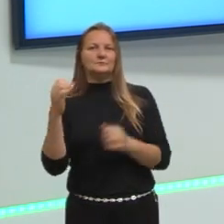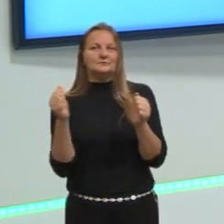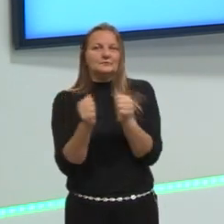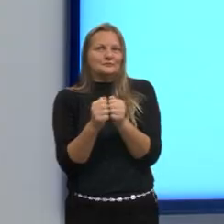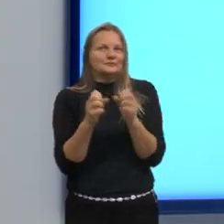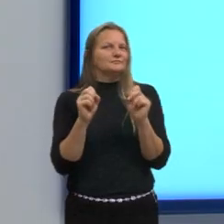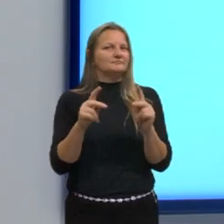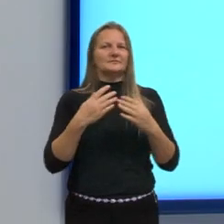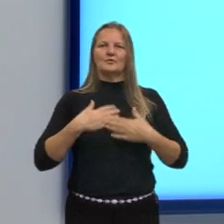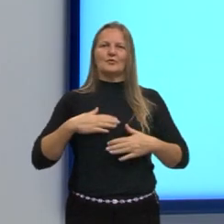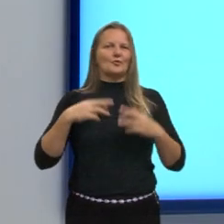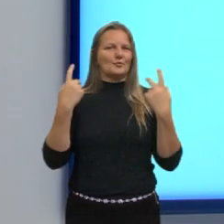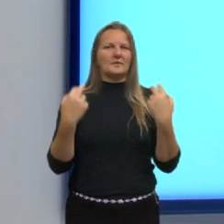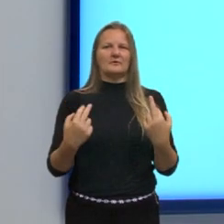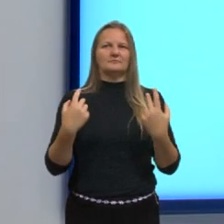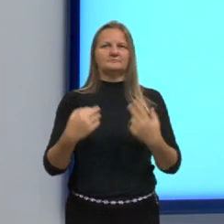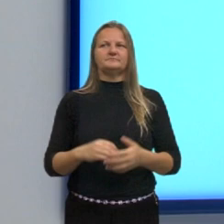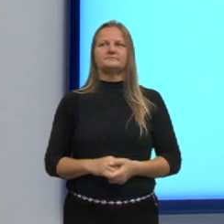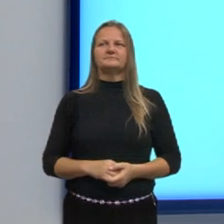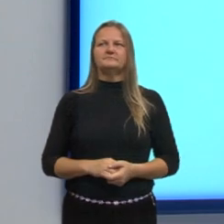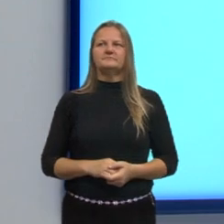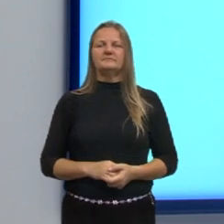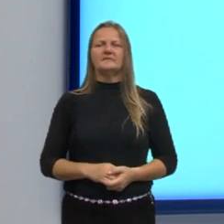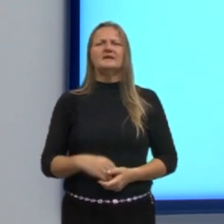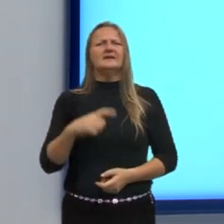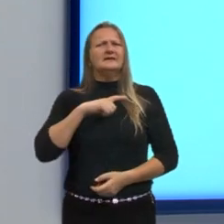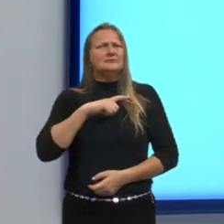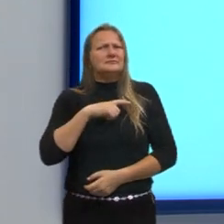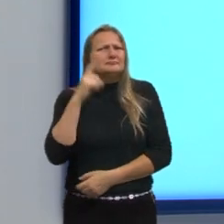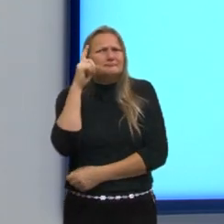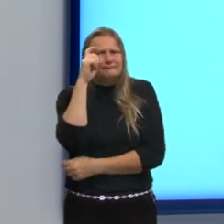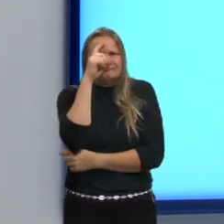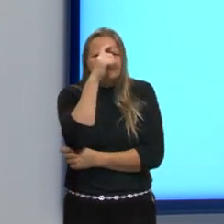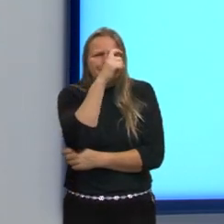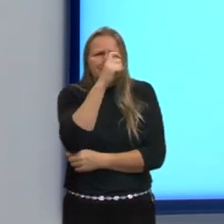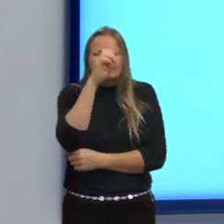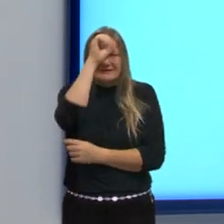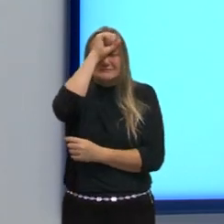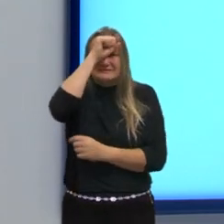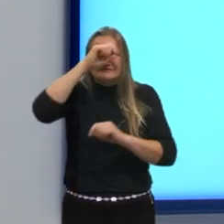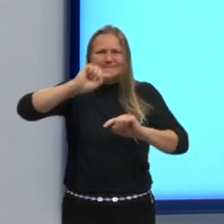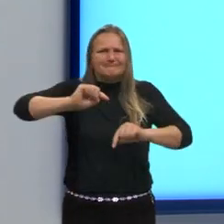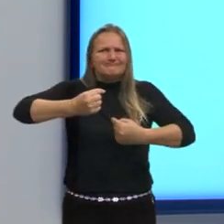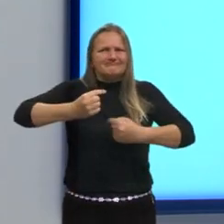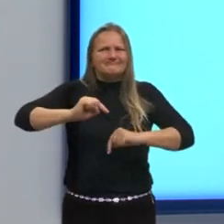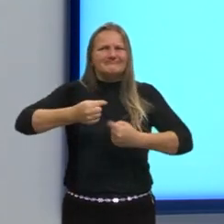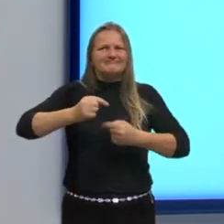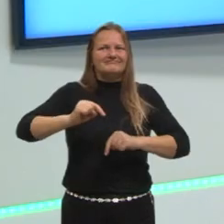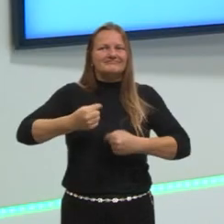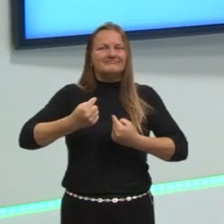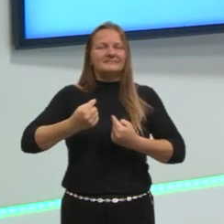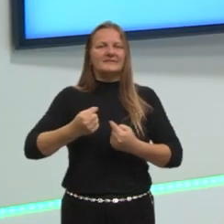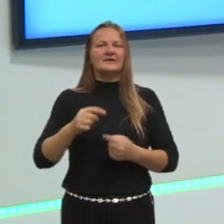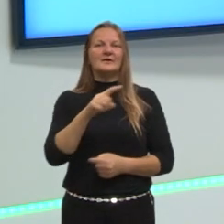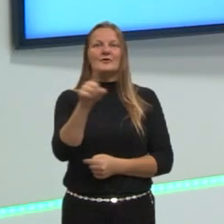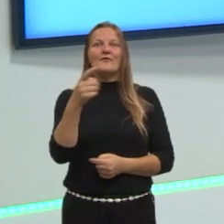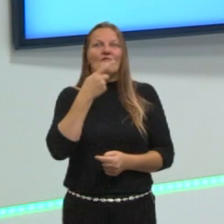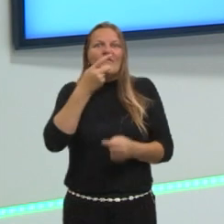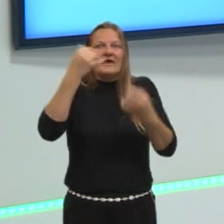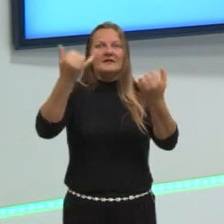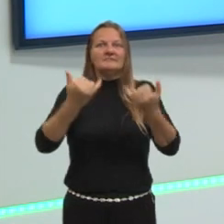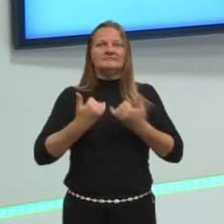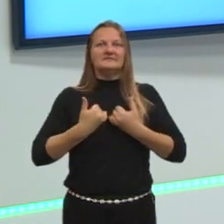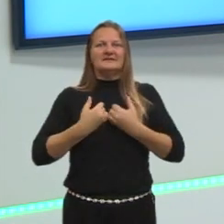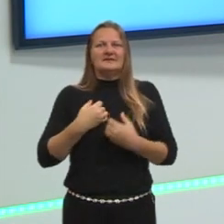Ai, professora. Eu tenho dificuldade em aprender. E agora? Tudo isso que você falou, eu lembrei que